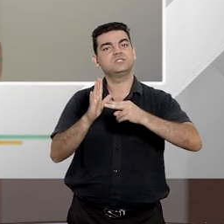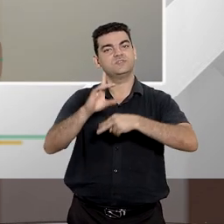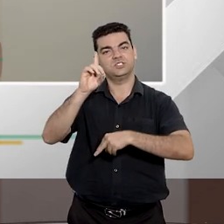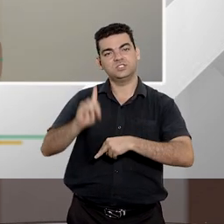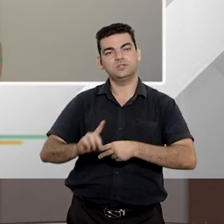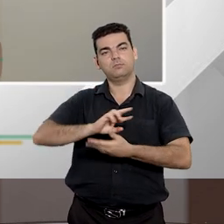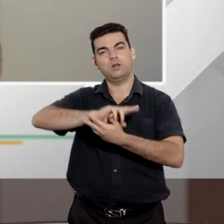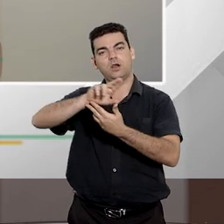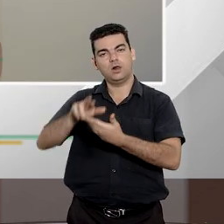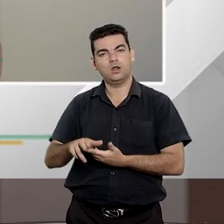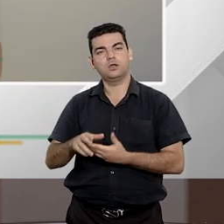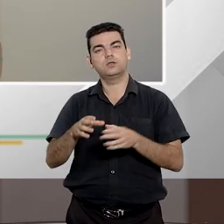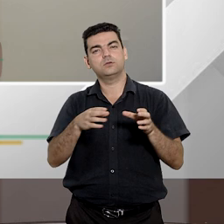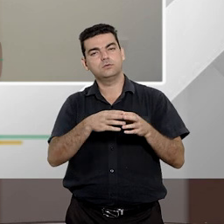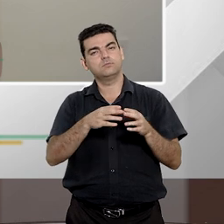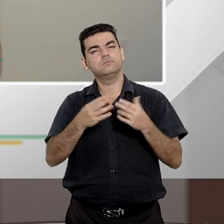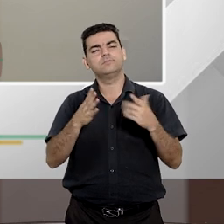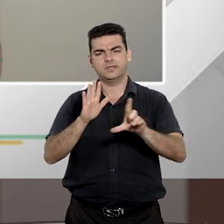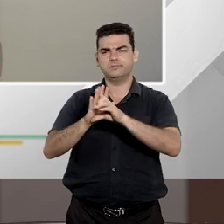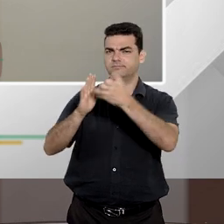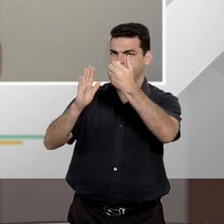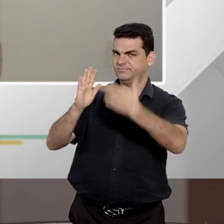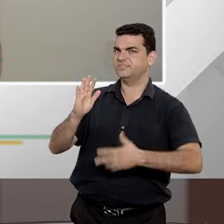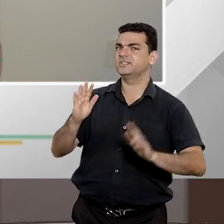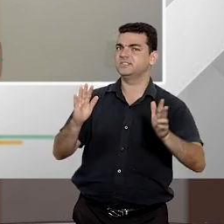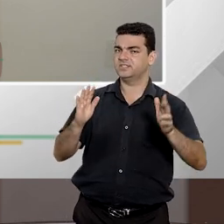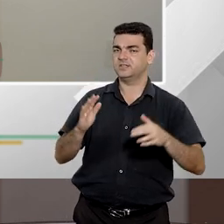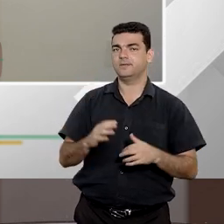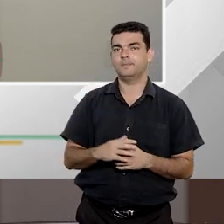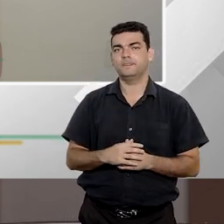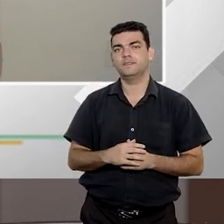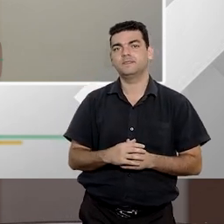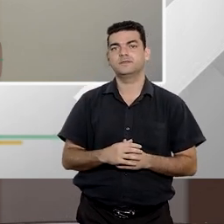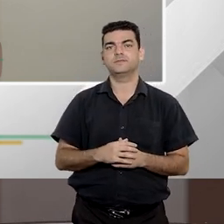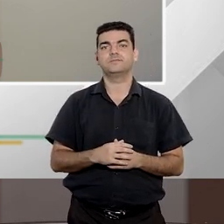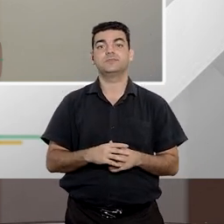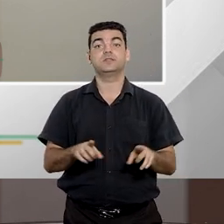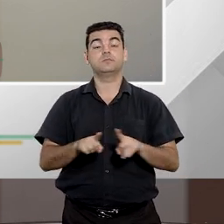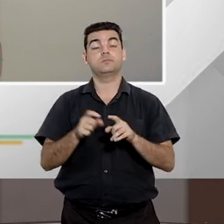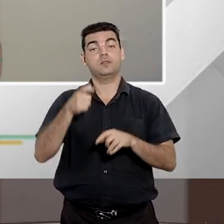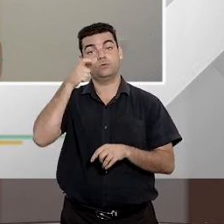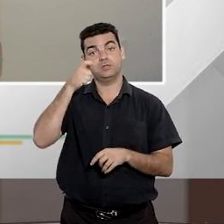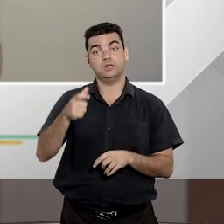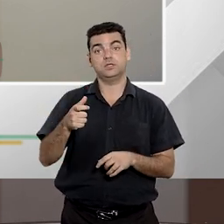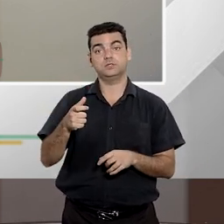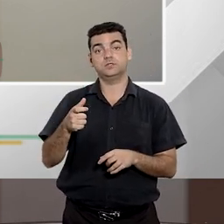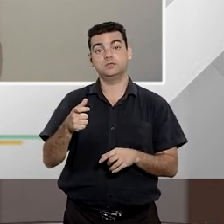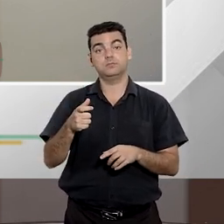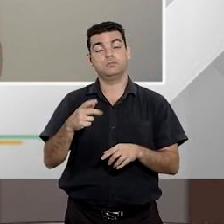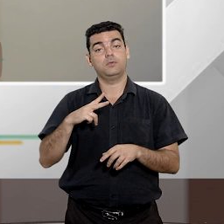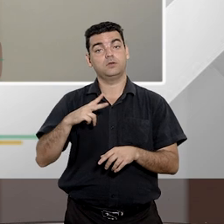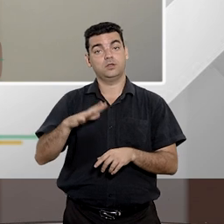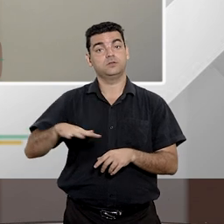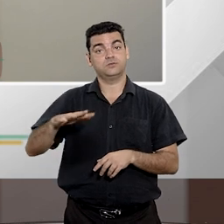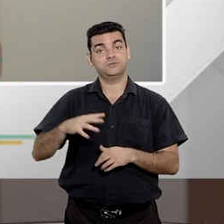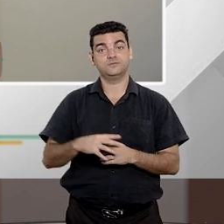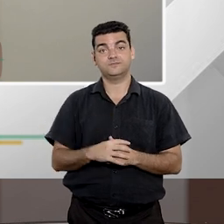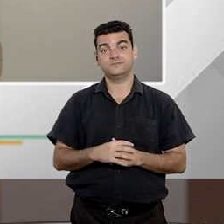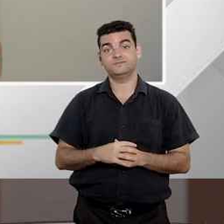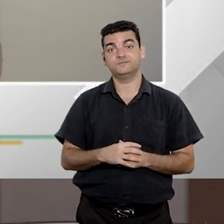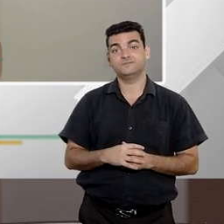difusos, o curso coletivo, susto do censo, e os interesses individuais homogêneos.